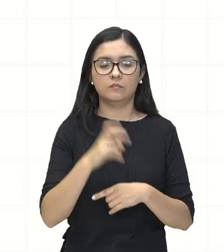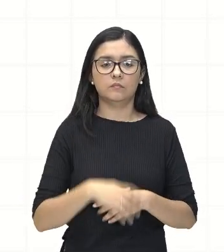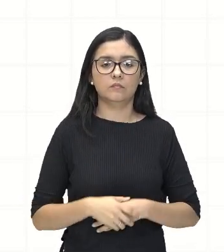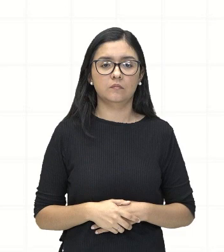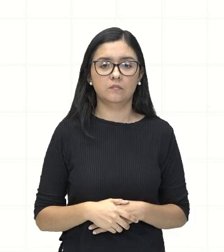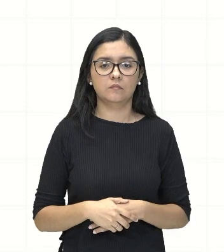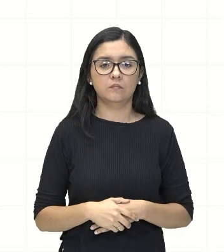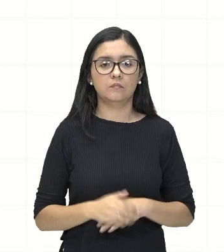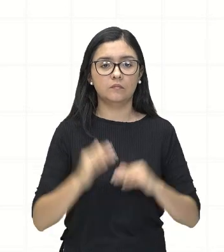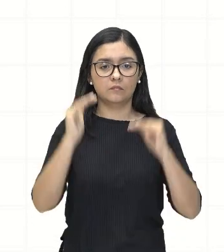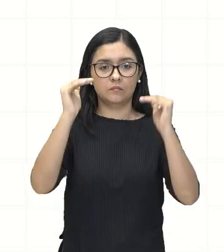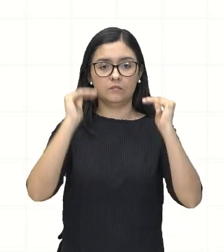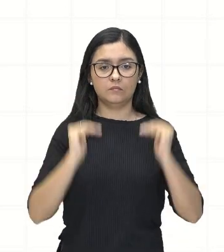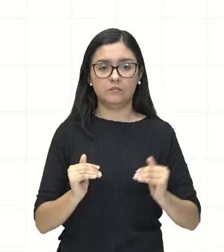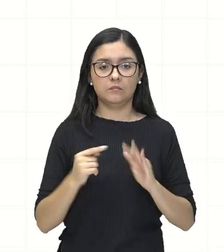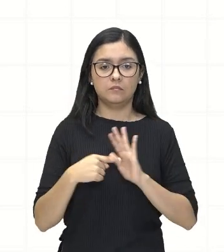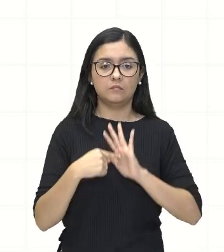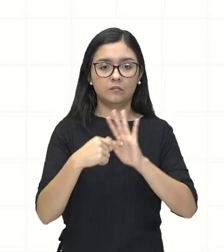colocar aqui embaixo, ó,